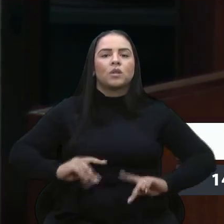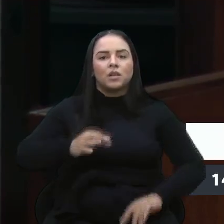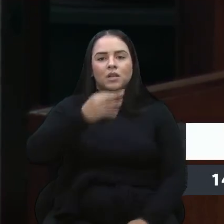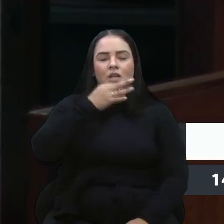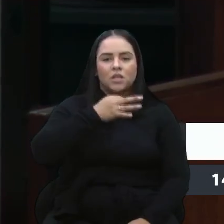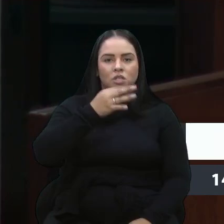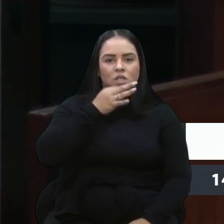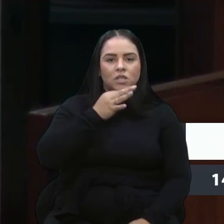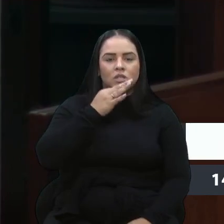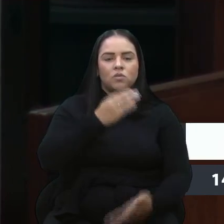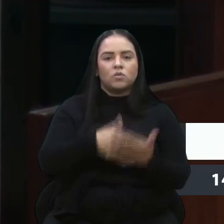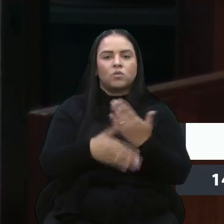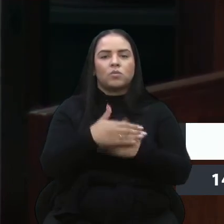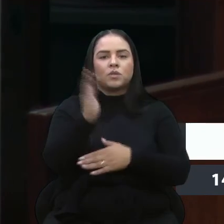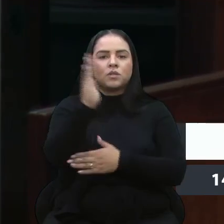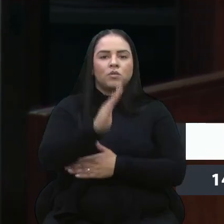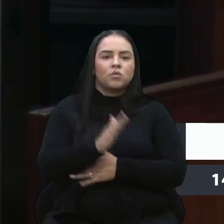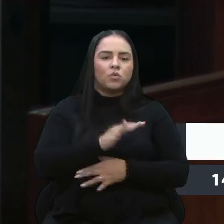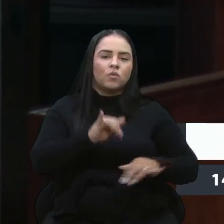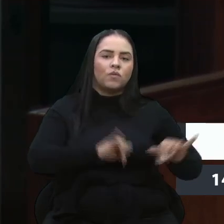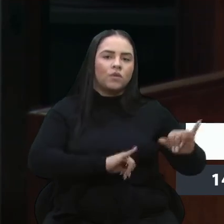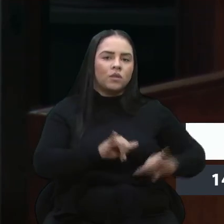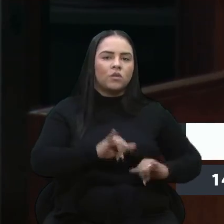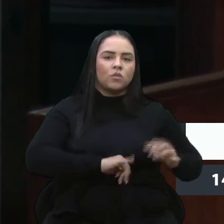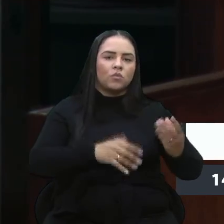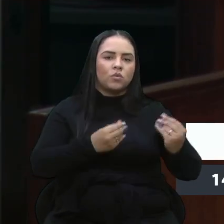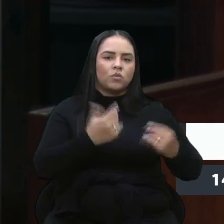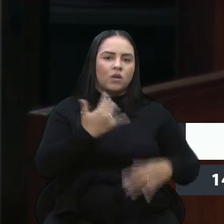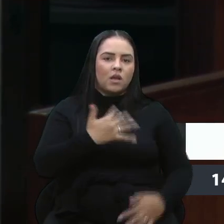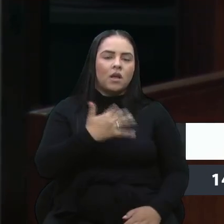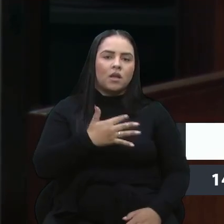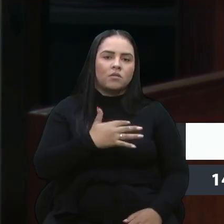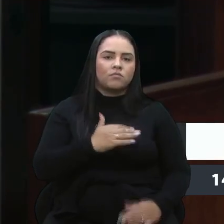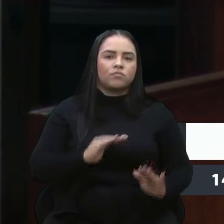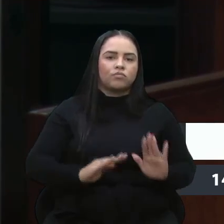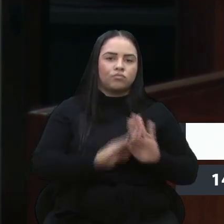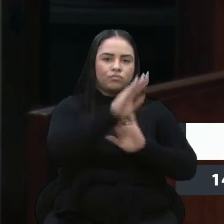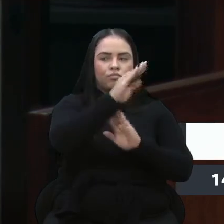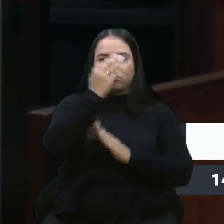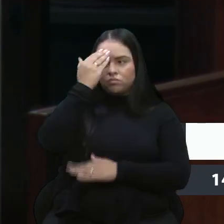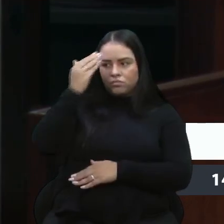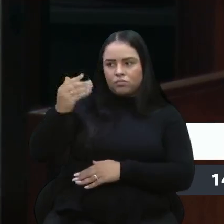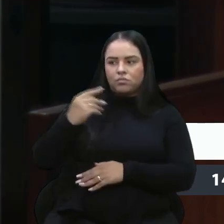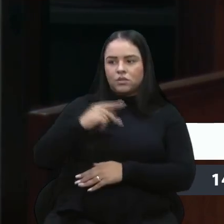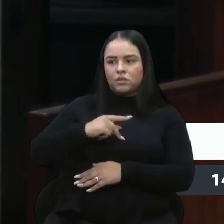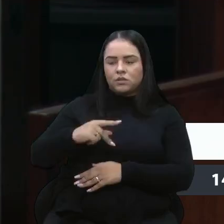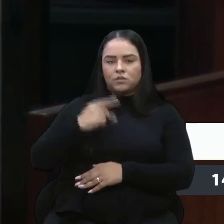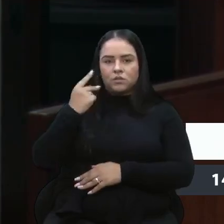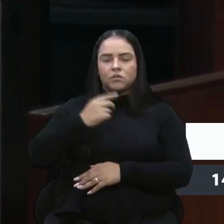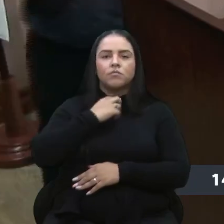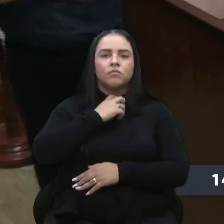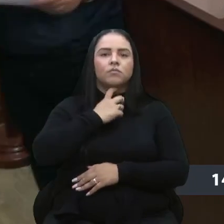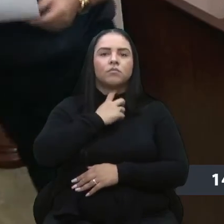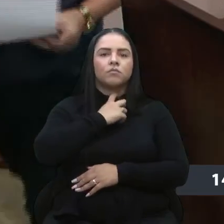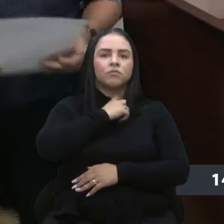o nosso Brasil estão sofrendo muito com essa alta dos preços. Obrigado, senhora presidente, senhores e senhores vereadores. Obrigada. Uma declaração de líder a bancada do PT.